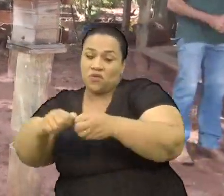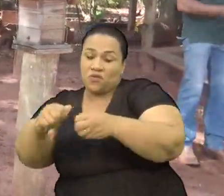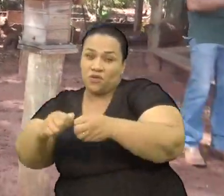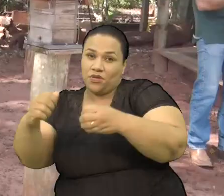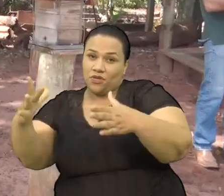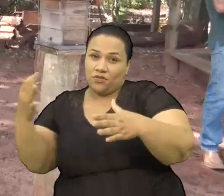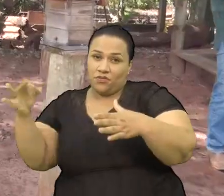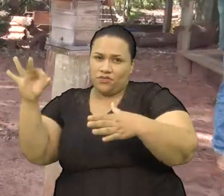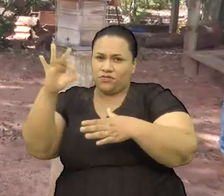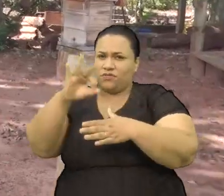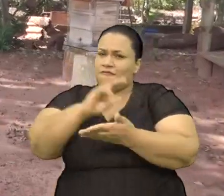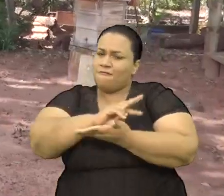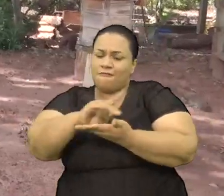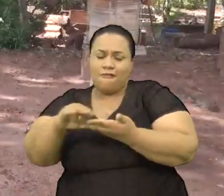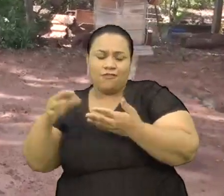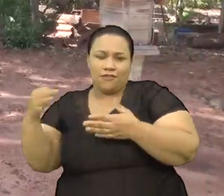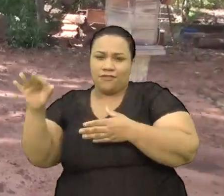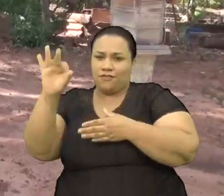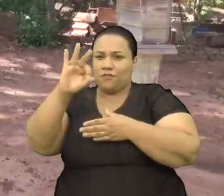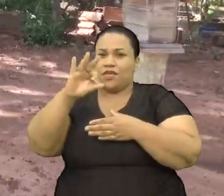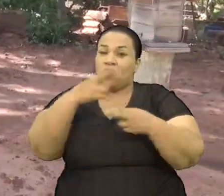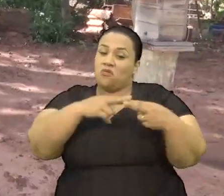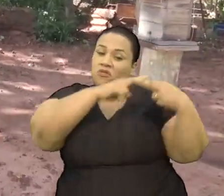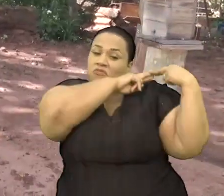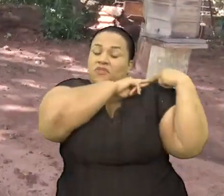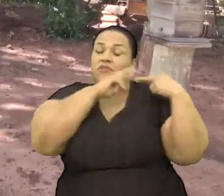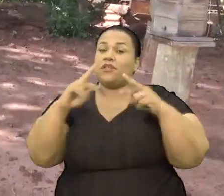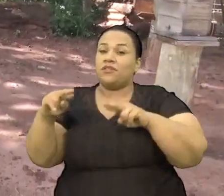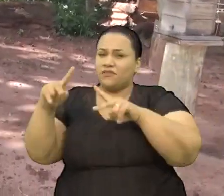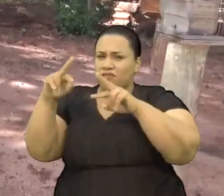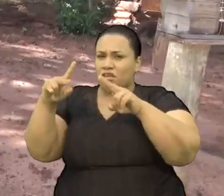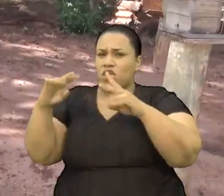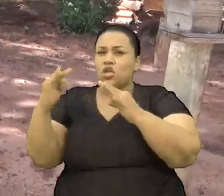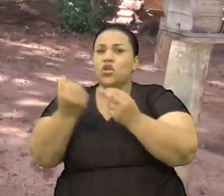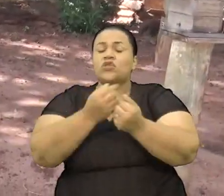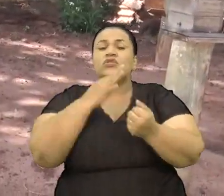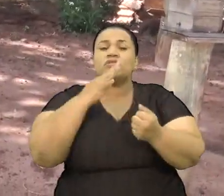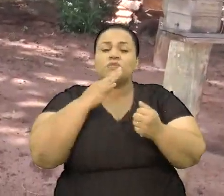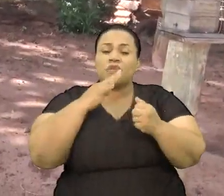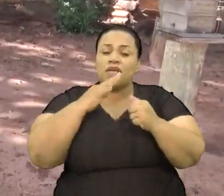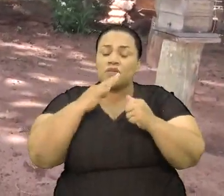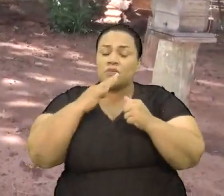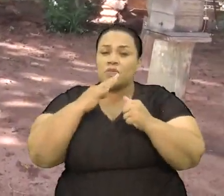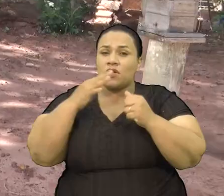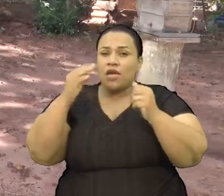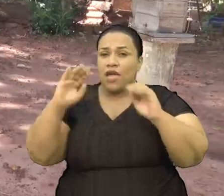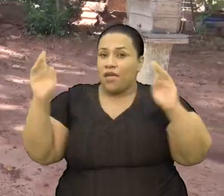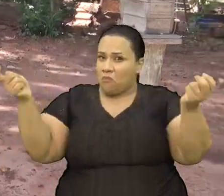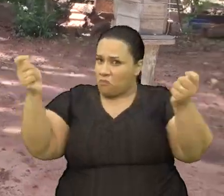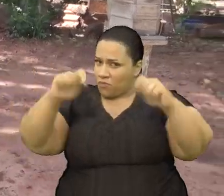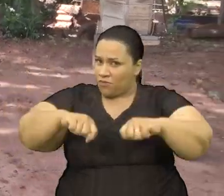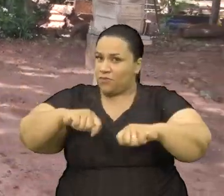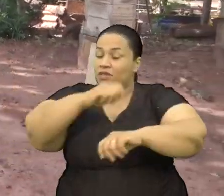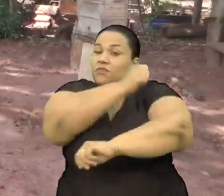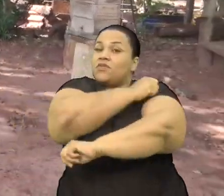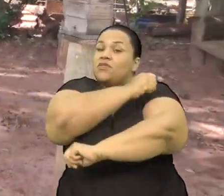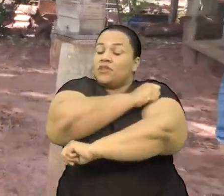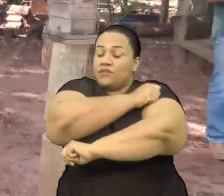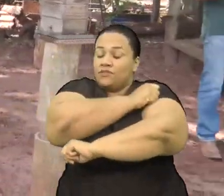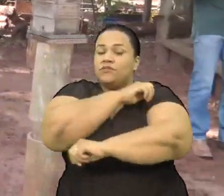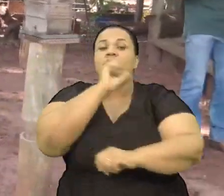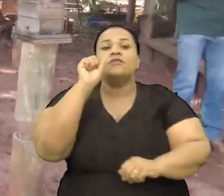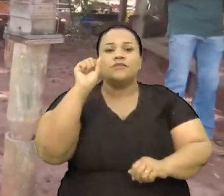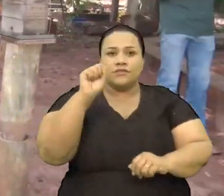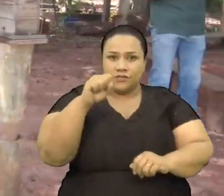E inúmeras Abelhas aqui dentro E todo esse conhecimento É passado Para os alunos Sim Em diferentes